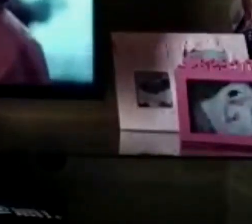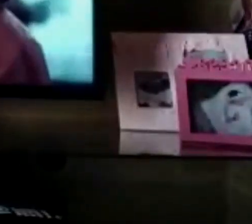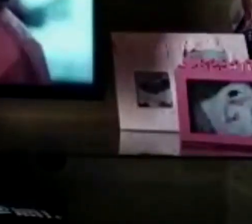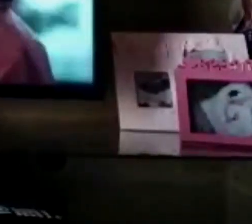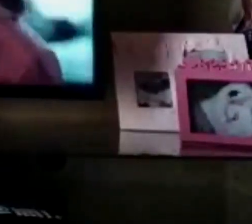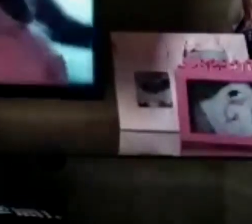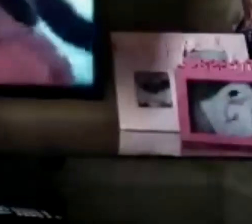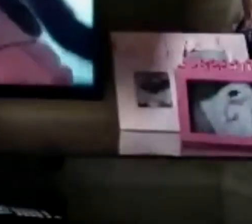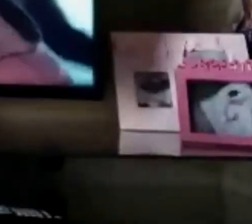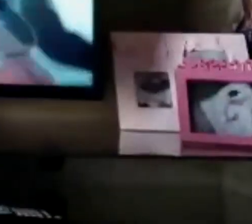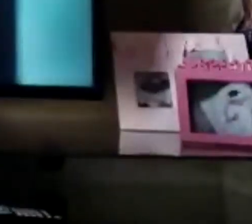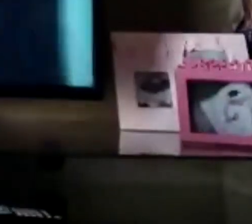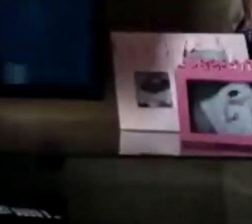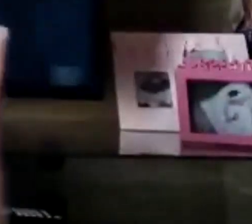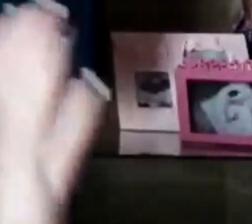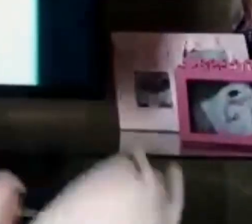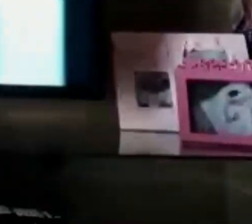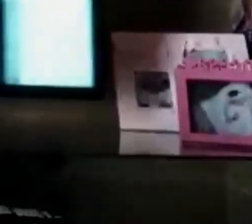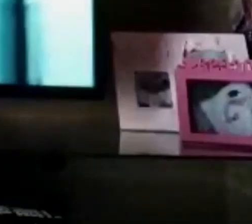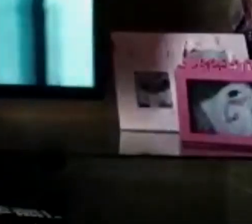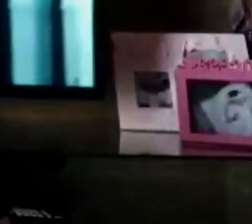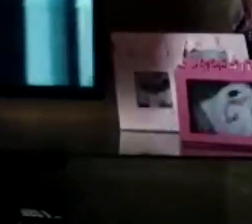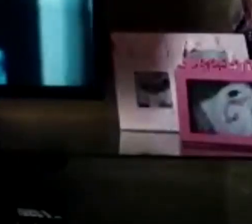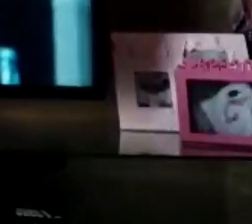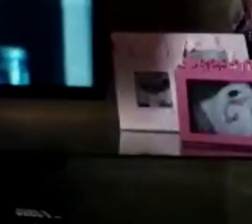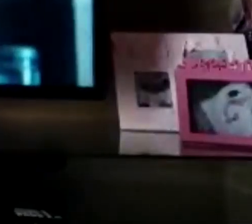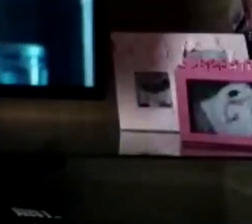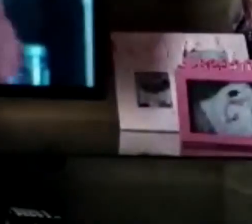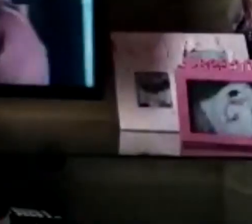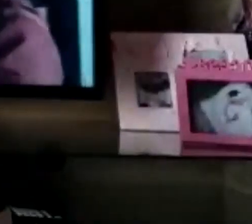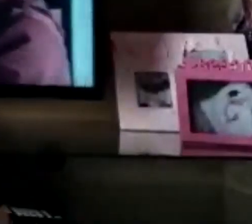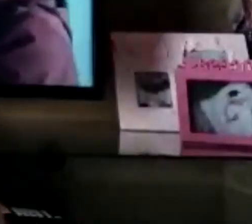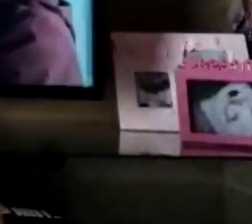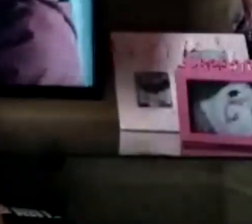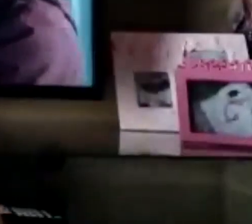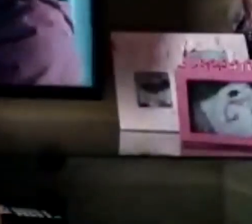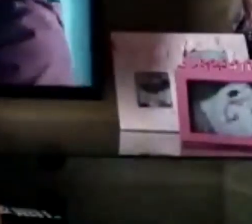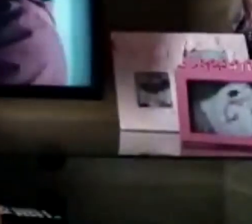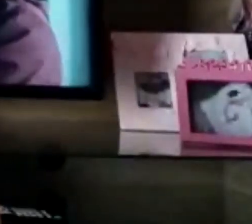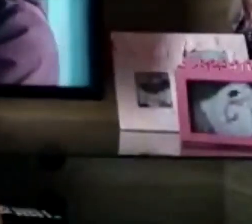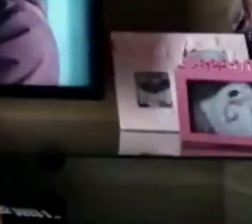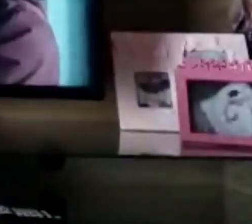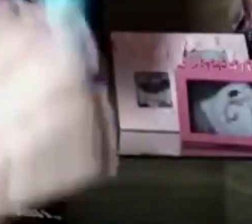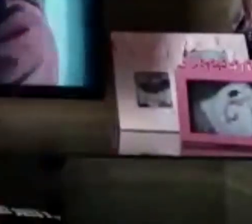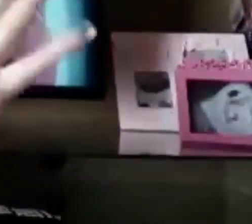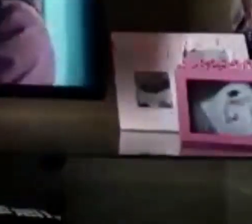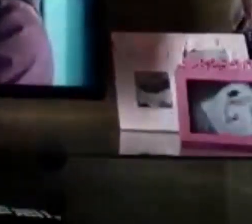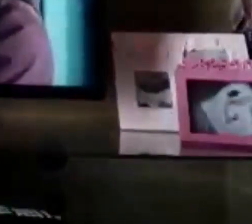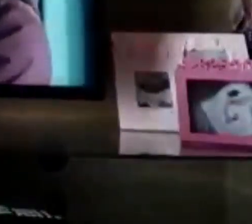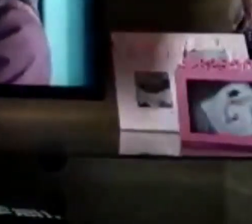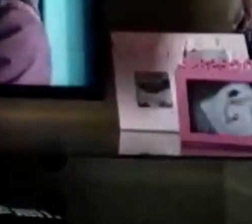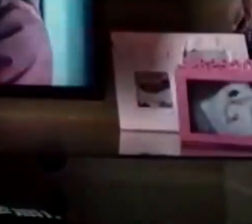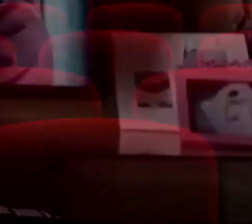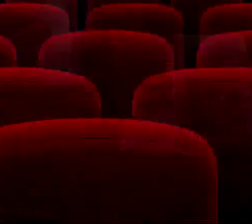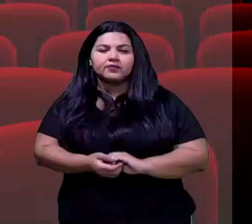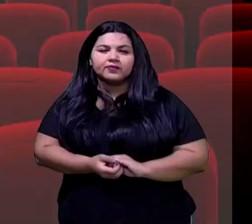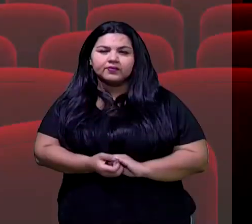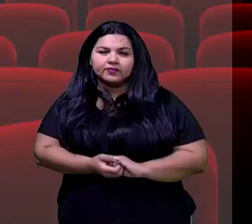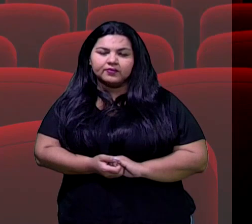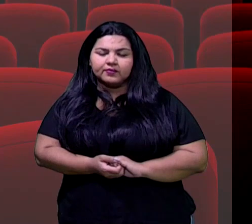internalizem as informações, façam assimilações e bom estudo para vocês. Até luego!